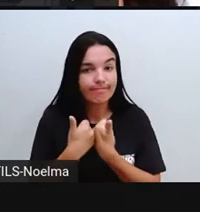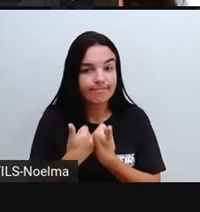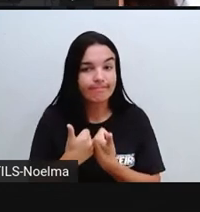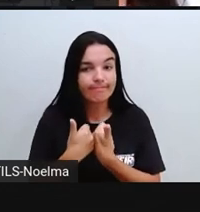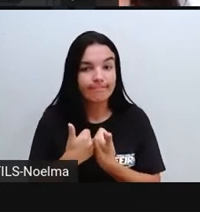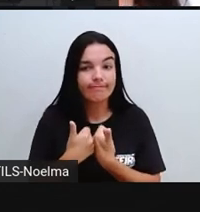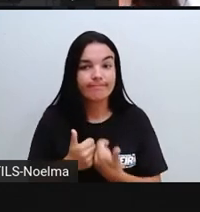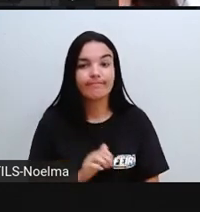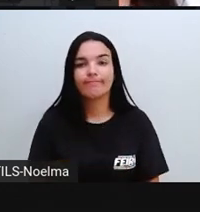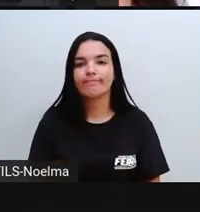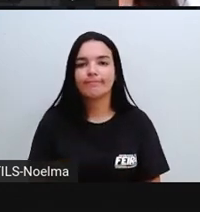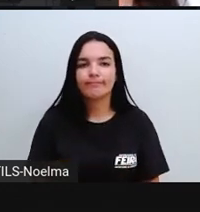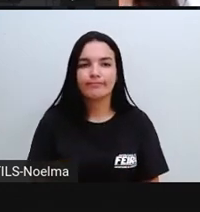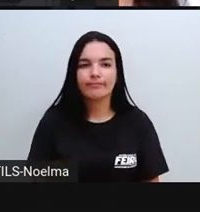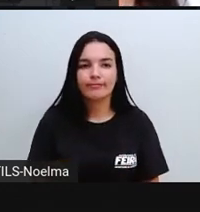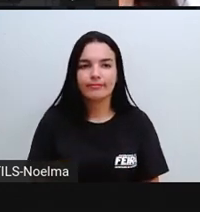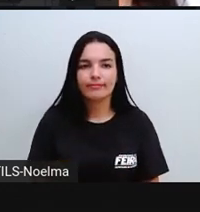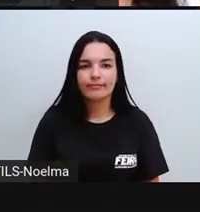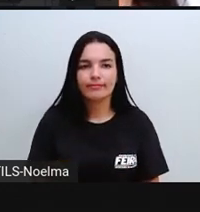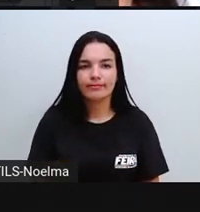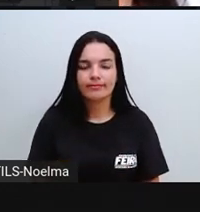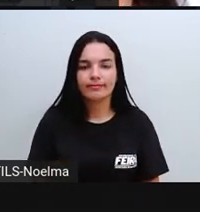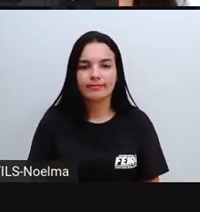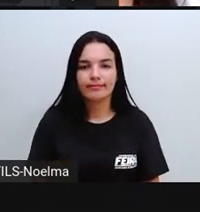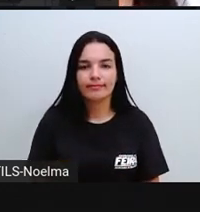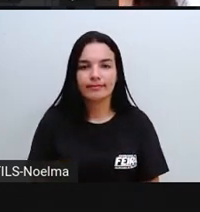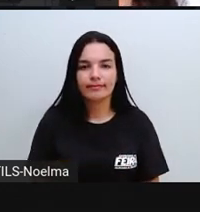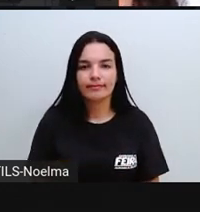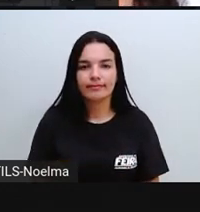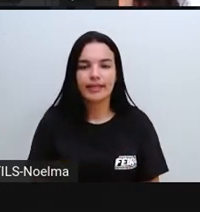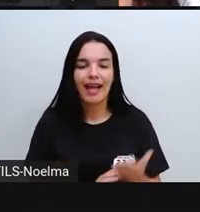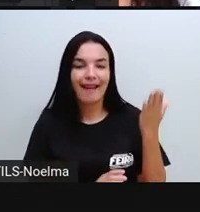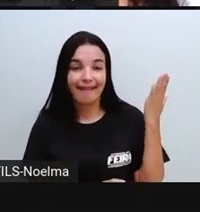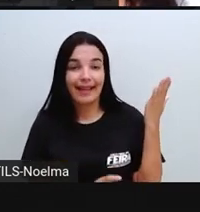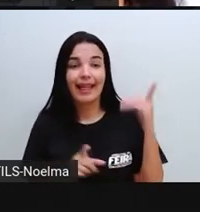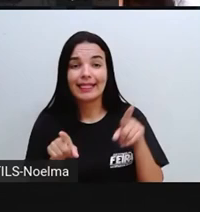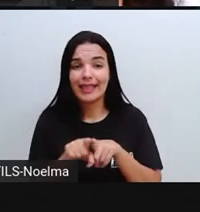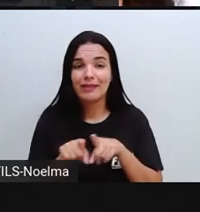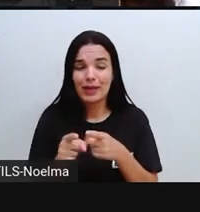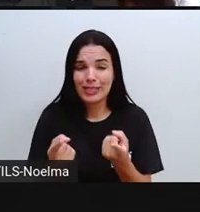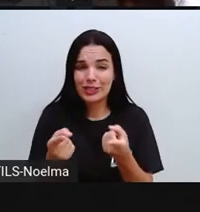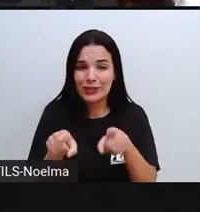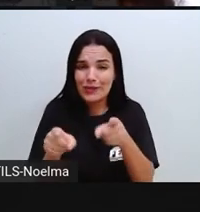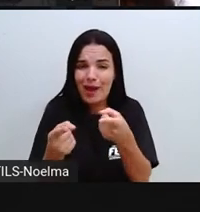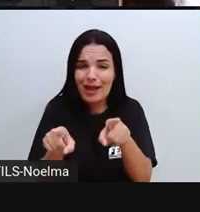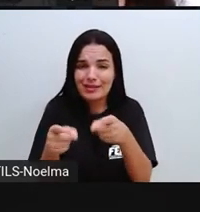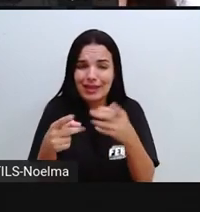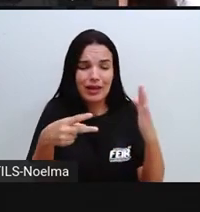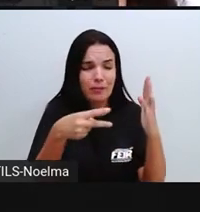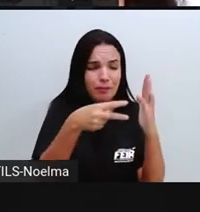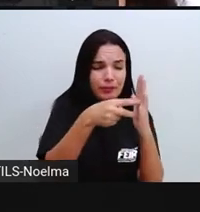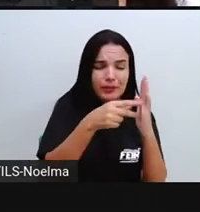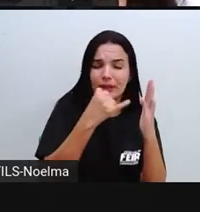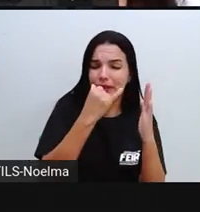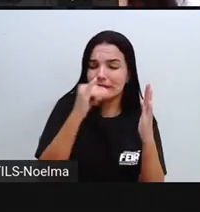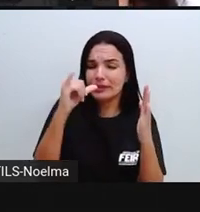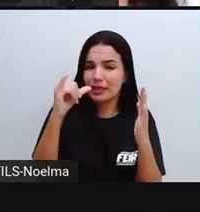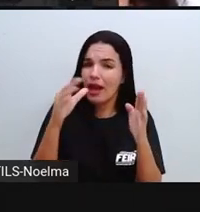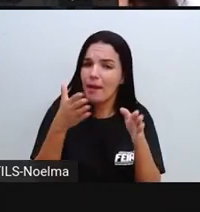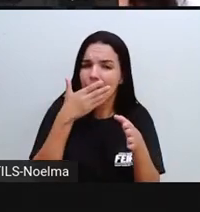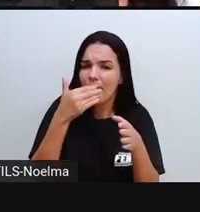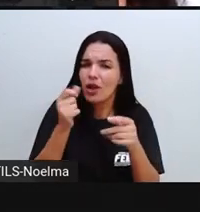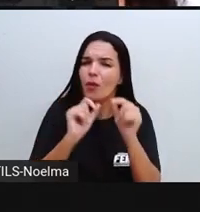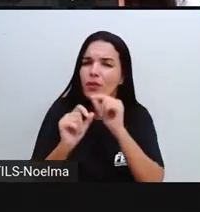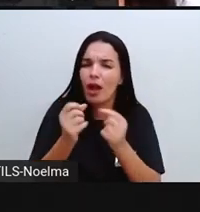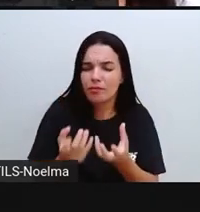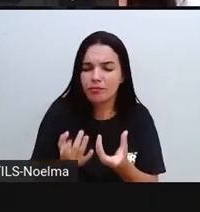para passar, que a gente vai estar economizando energia também. Evite churrasqueiras e grelhas elétricas. Tente utilizar mais aquela